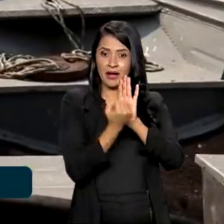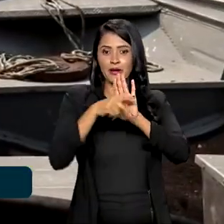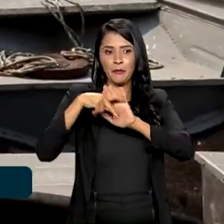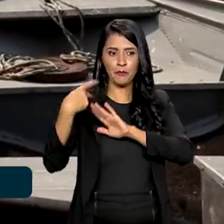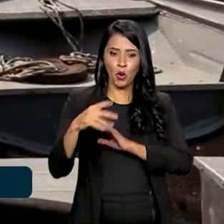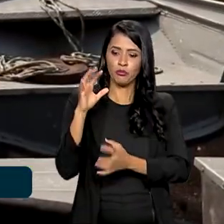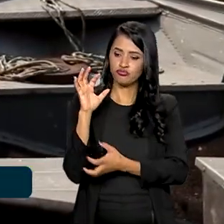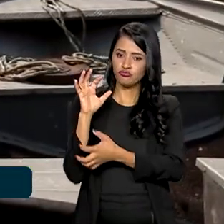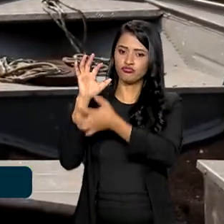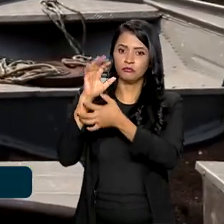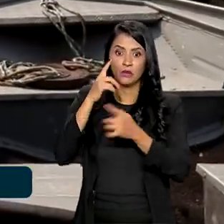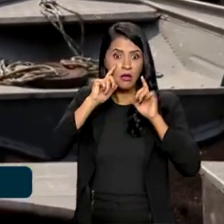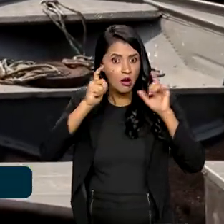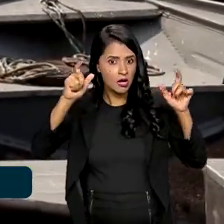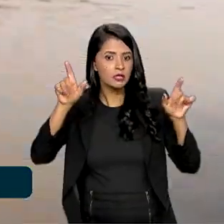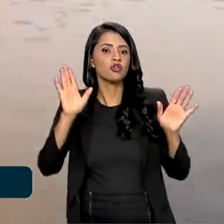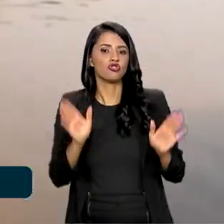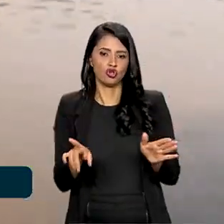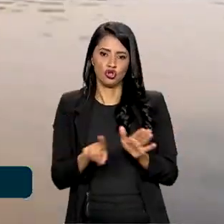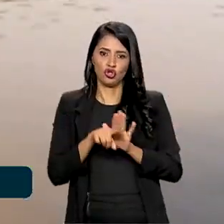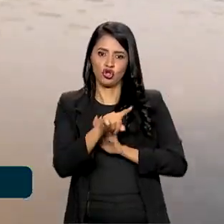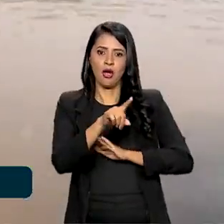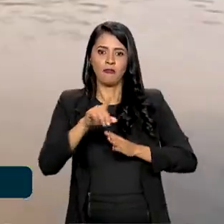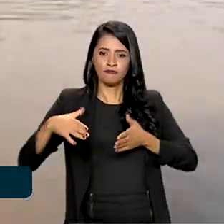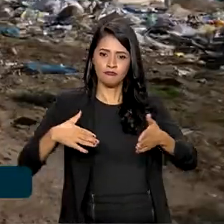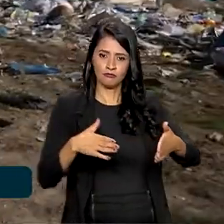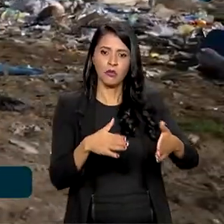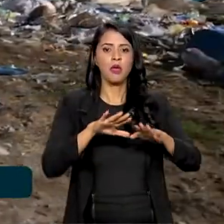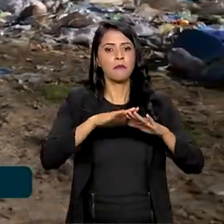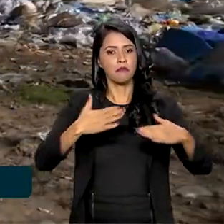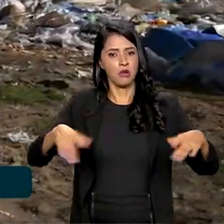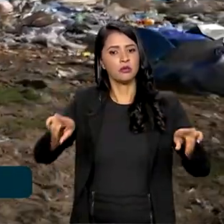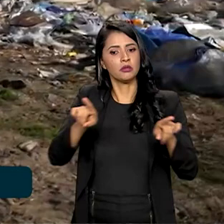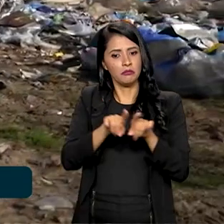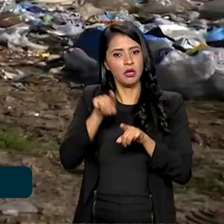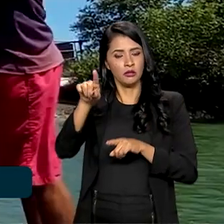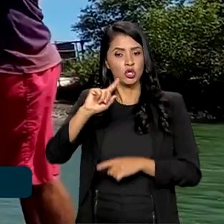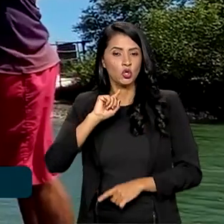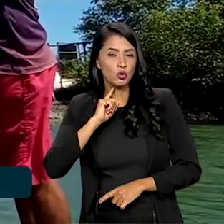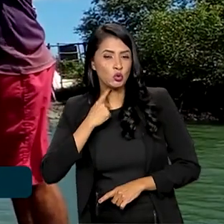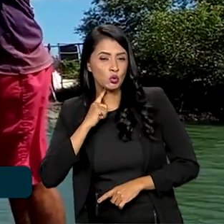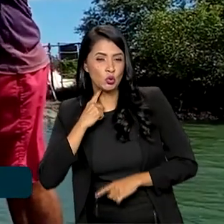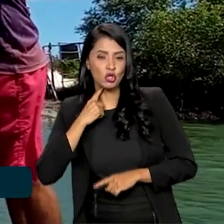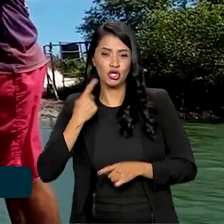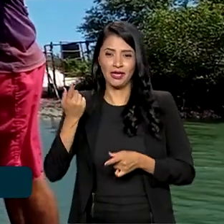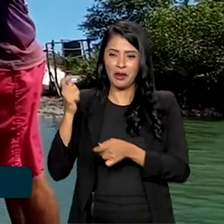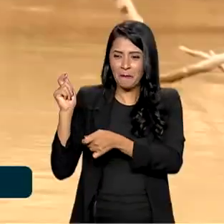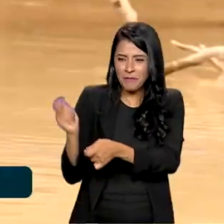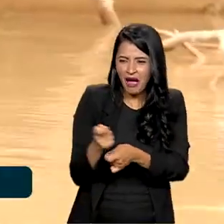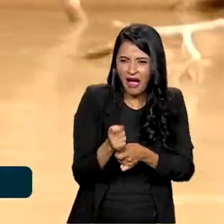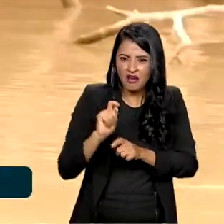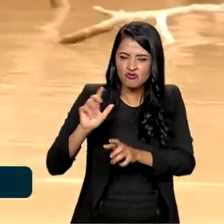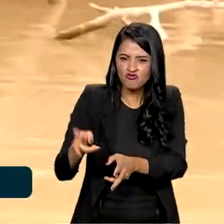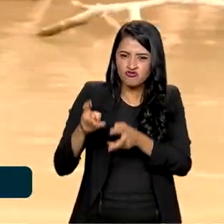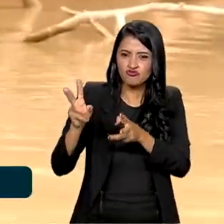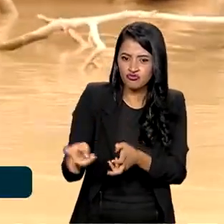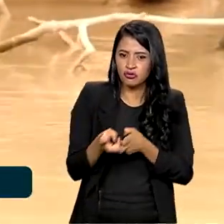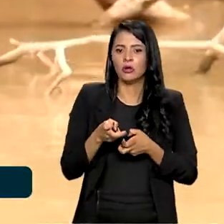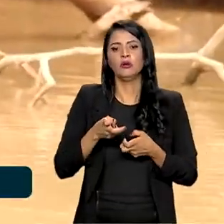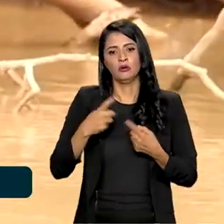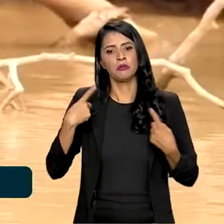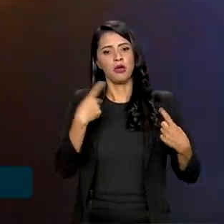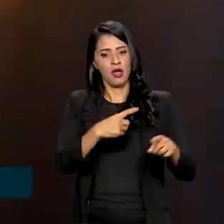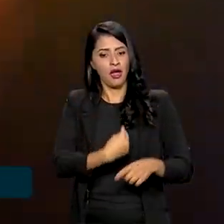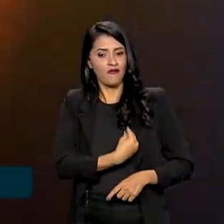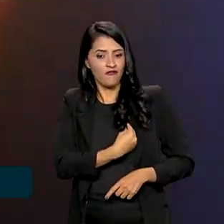E um alerta já chegou de rios e mares. A poluição e a pesca predatória ameaçam a vida